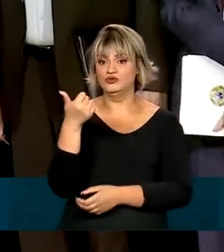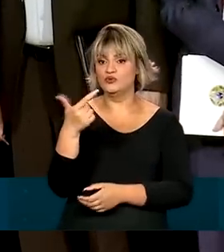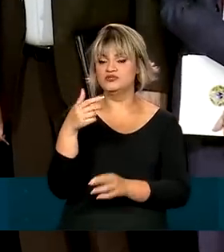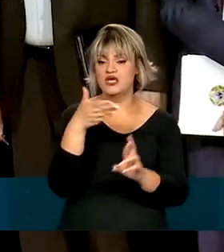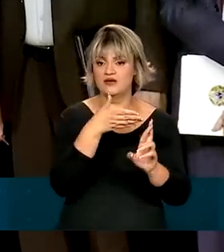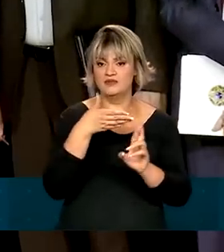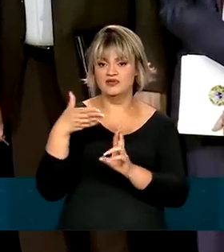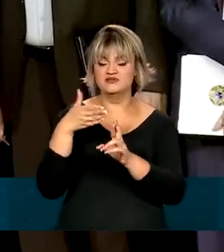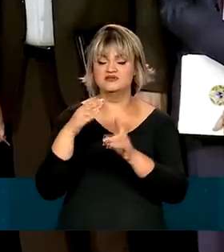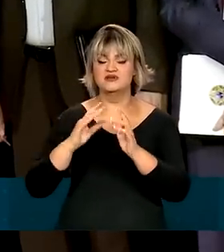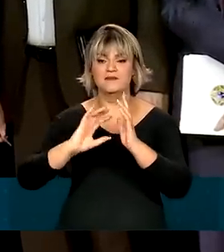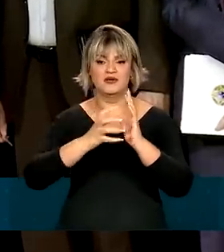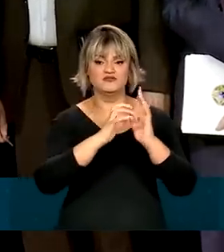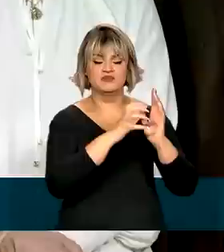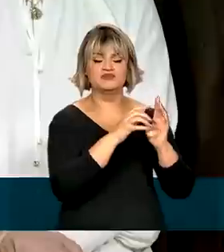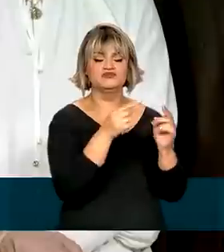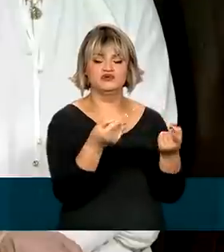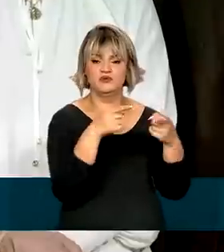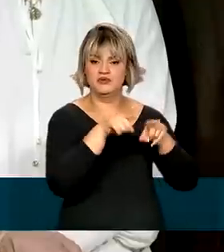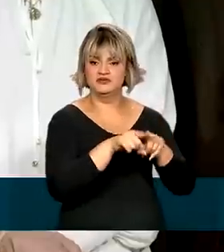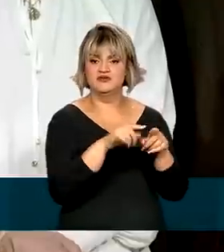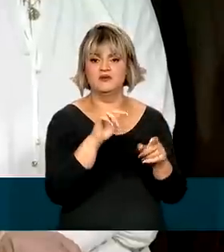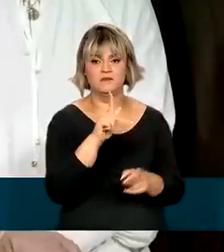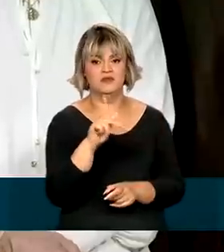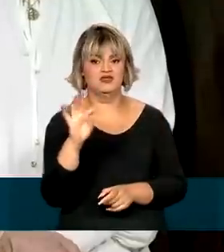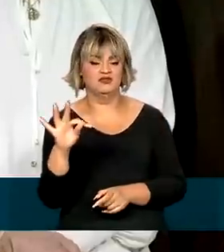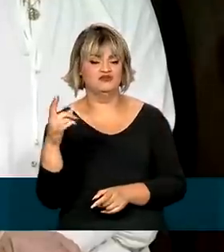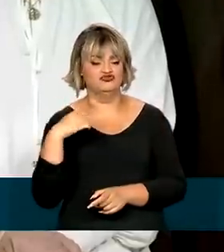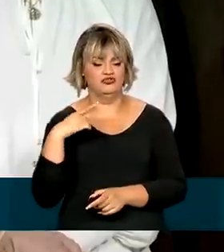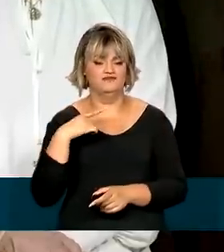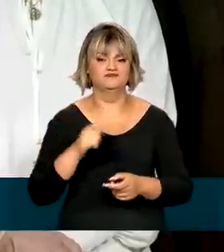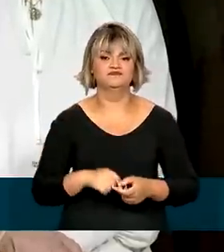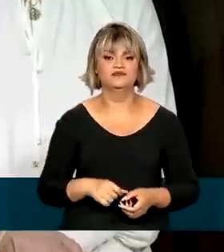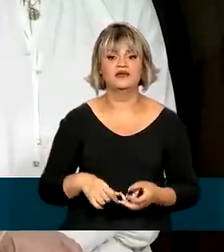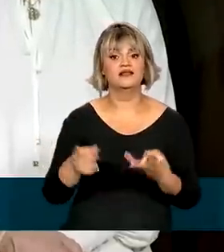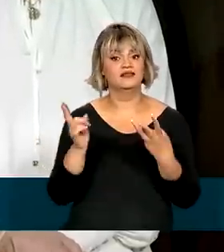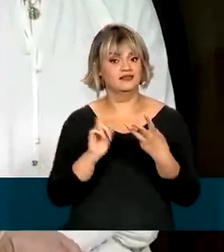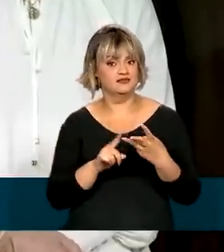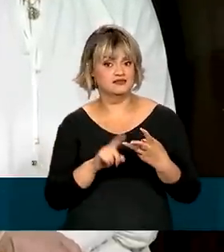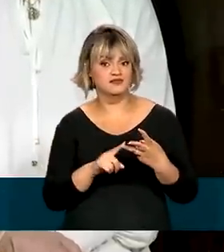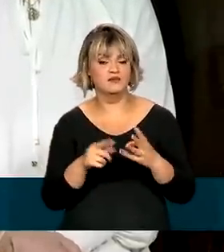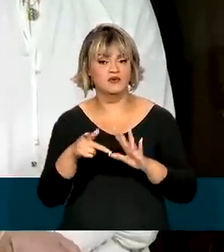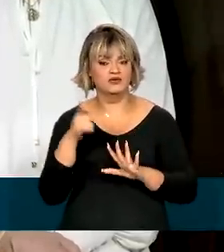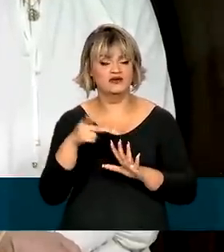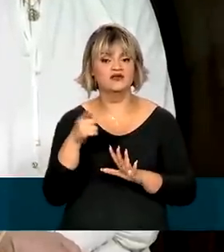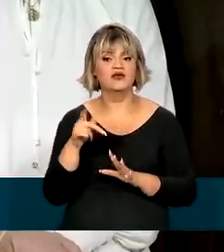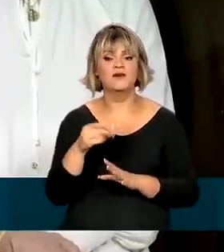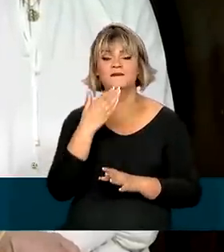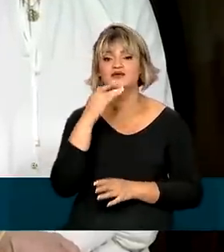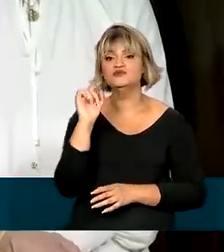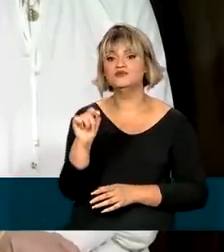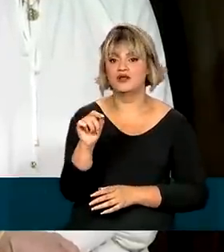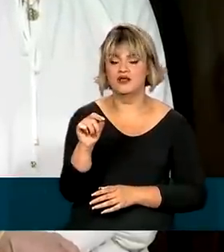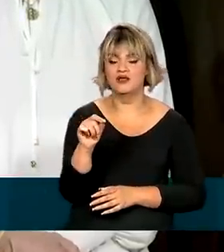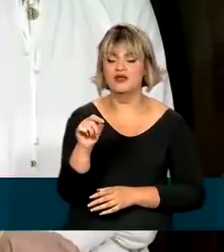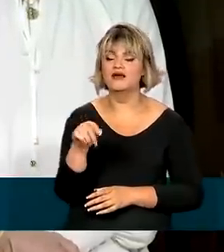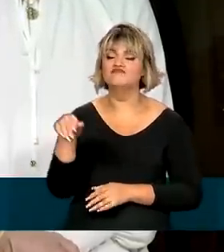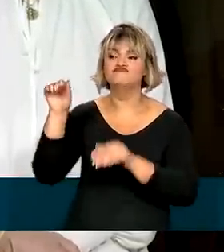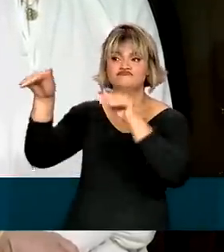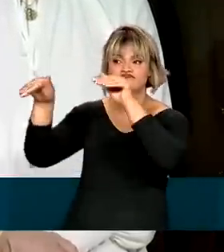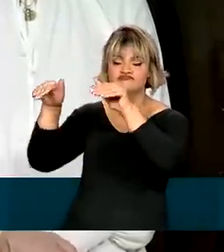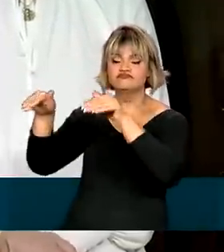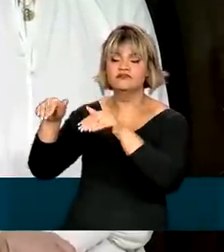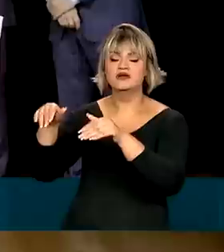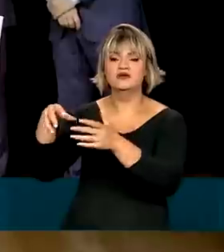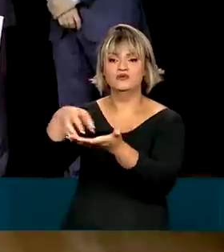representantes dos partidos que apoiaram a eleição do presidente eleito, Lula. A terceira portaria solicita informações aos órgãos de